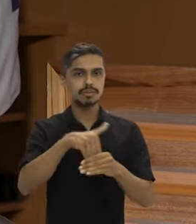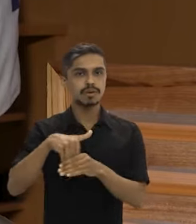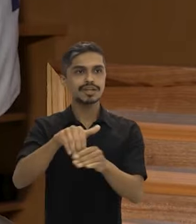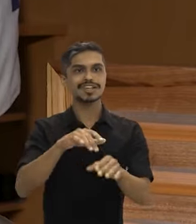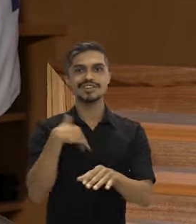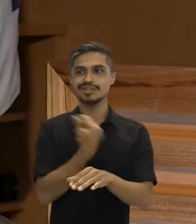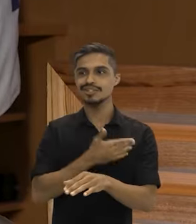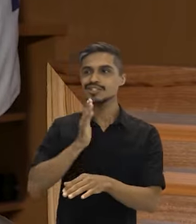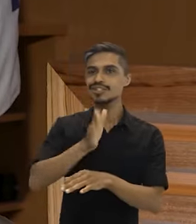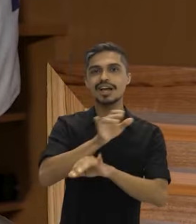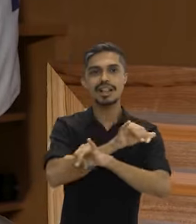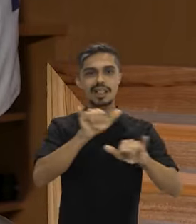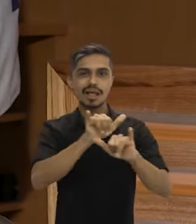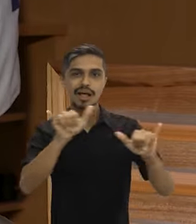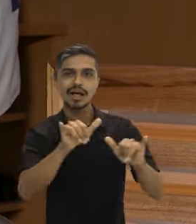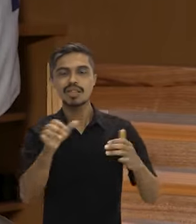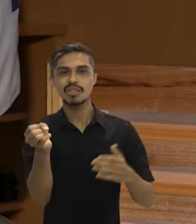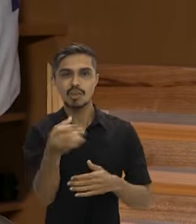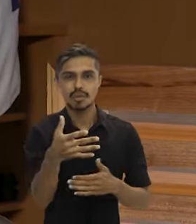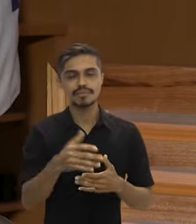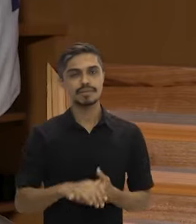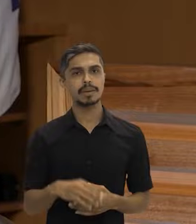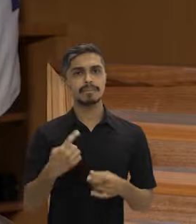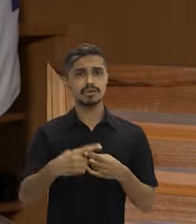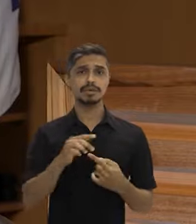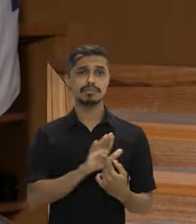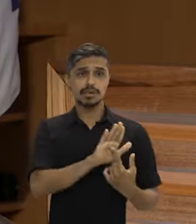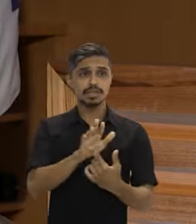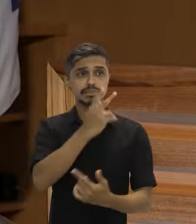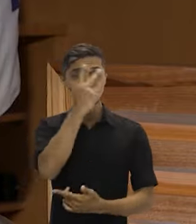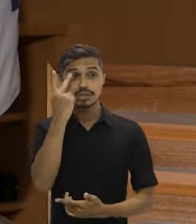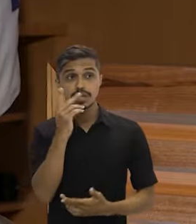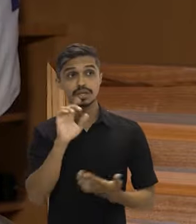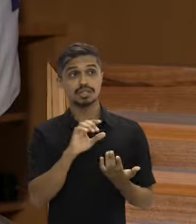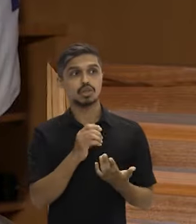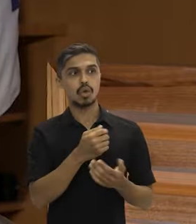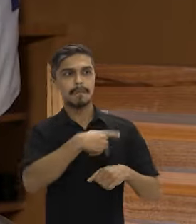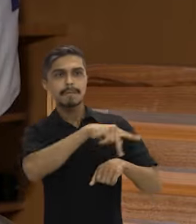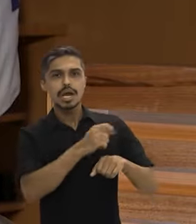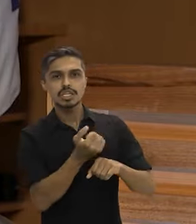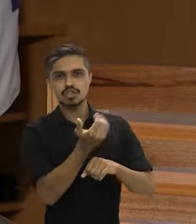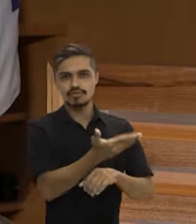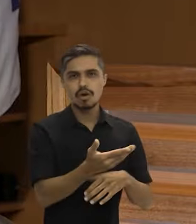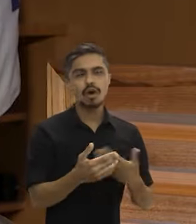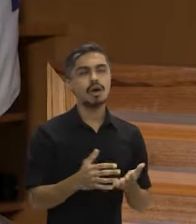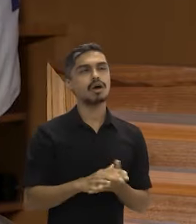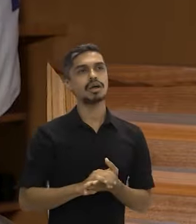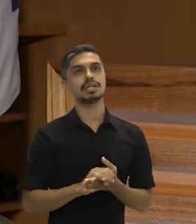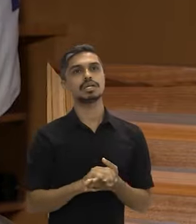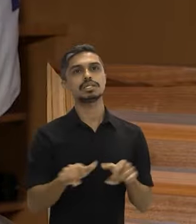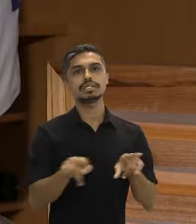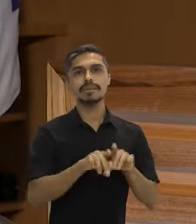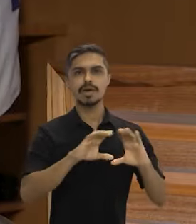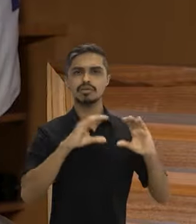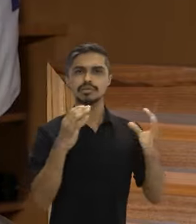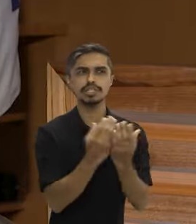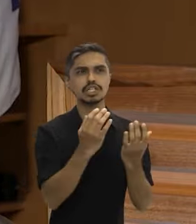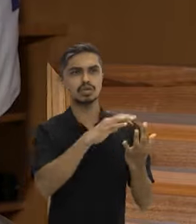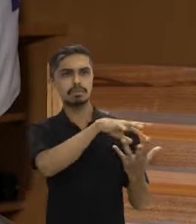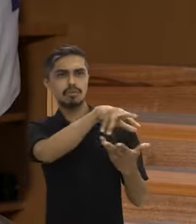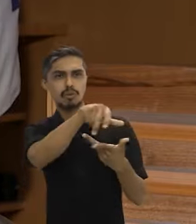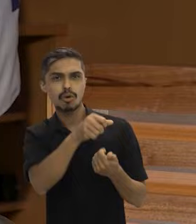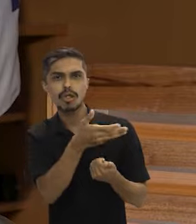passou a ter novos anúncios, o mostra não só que os demais países e a comunidade internacional,